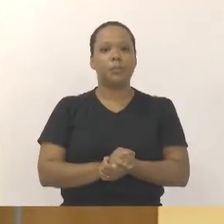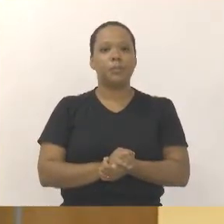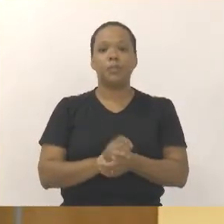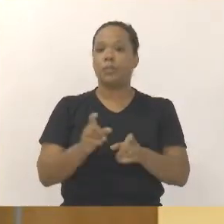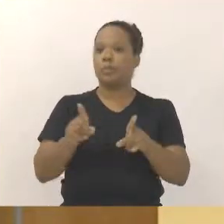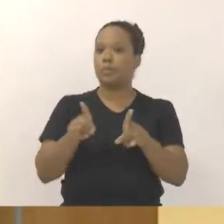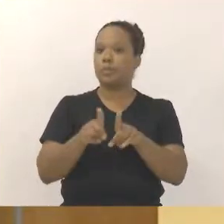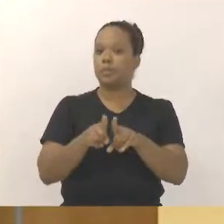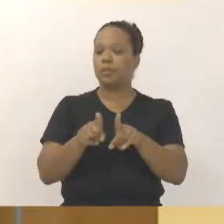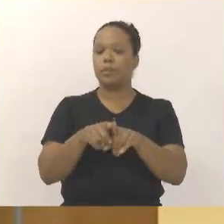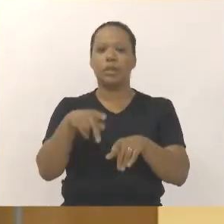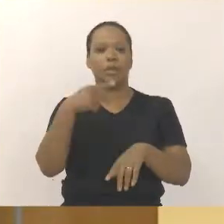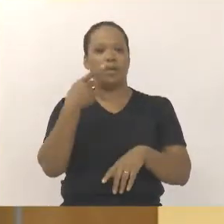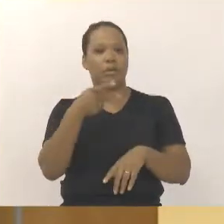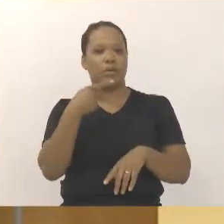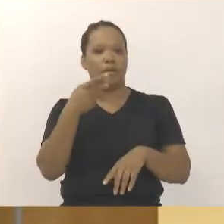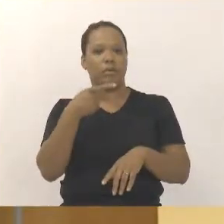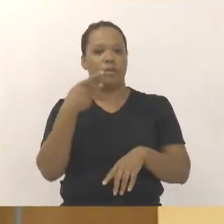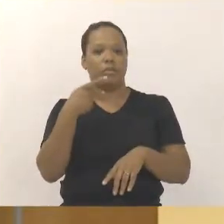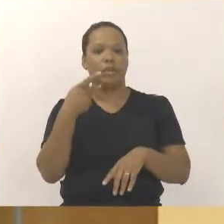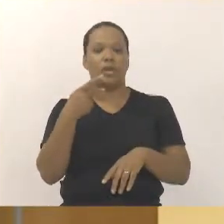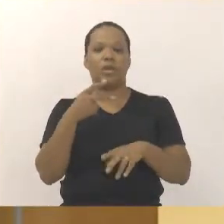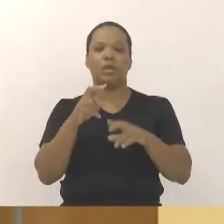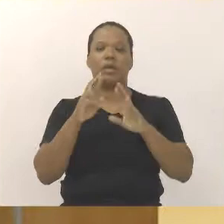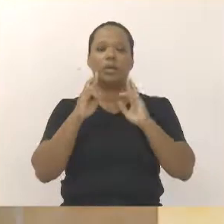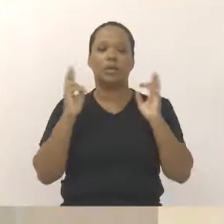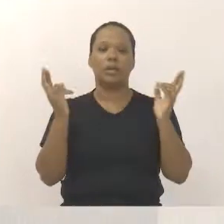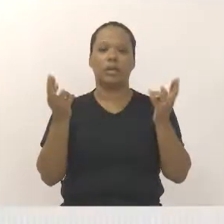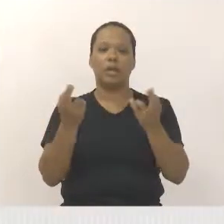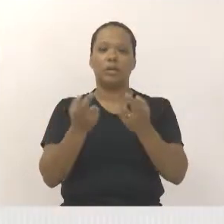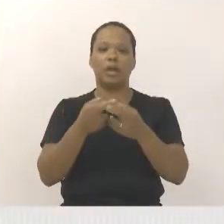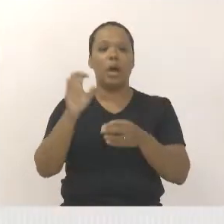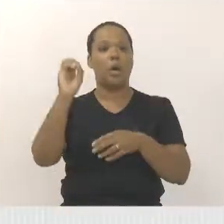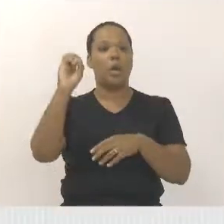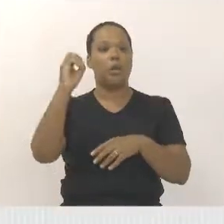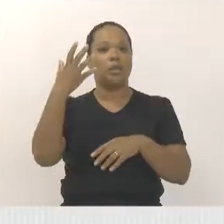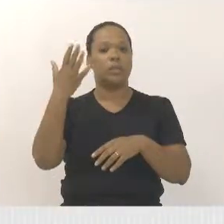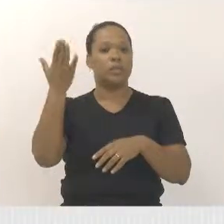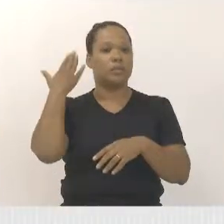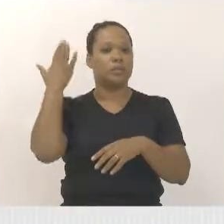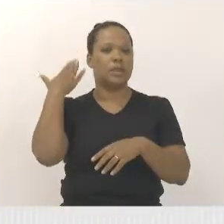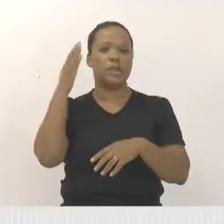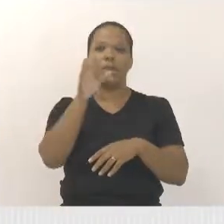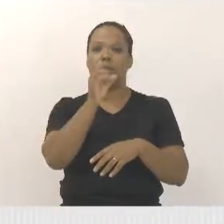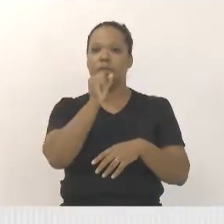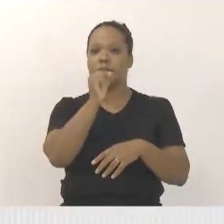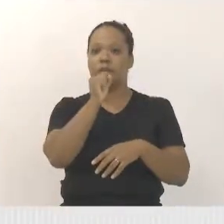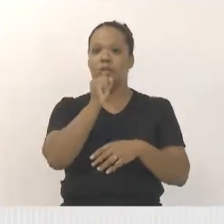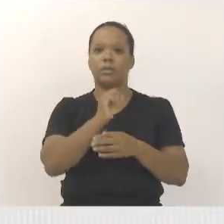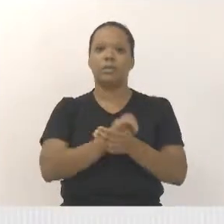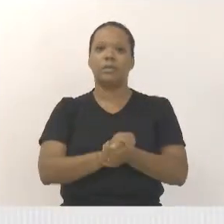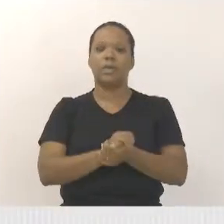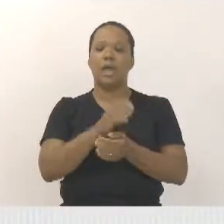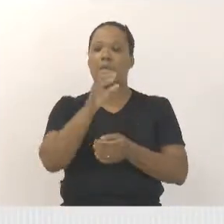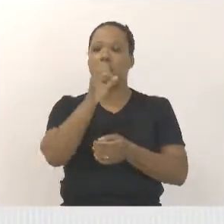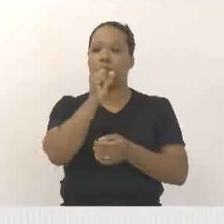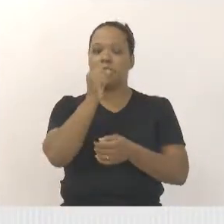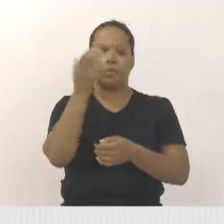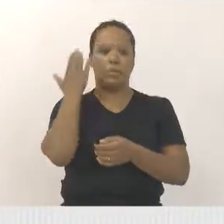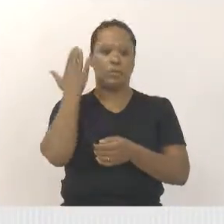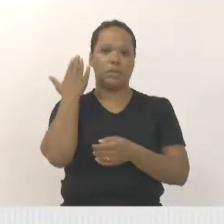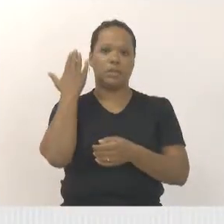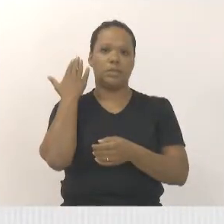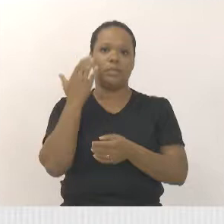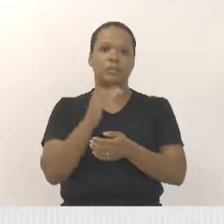Também gostaria de falar um pouquinho com relação à audiência pública que aconteceu aqui nesta casa, no sábado, sábado passado agora,